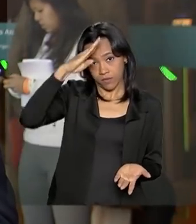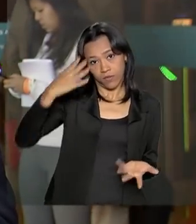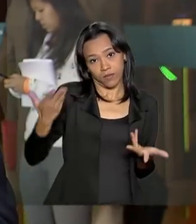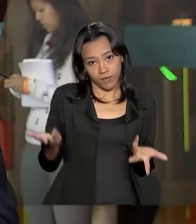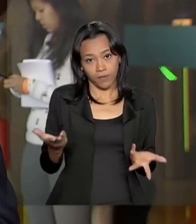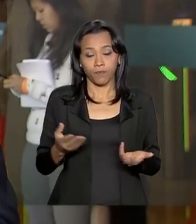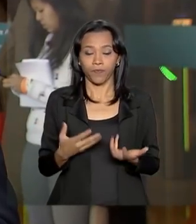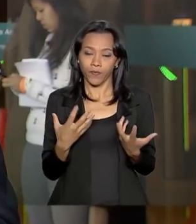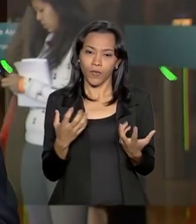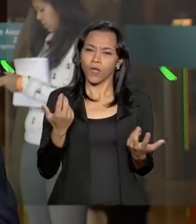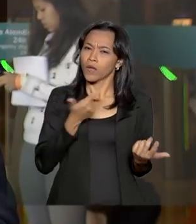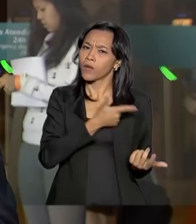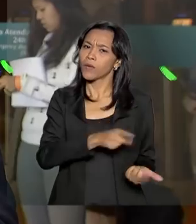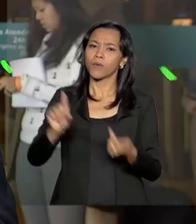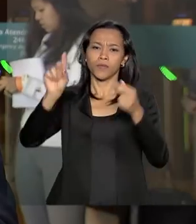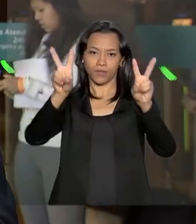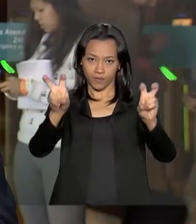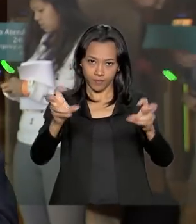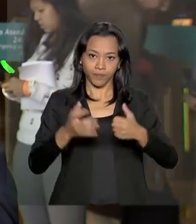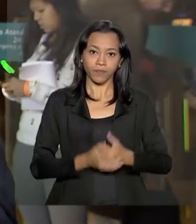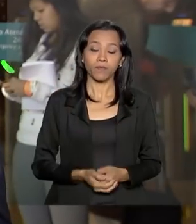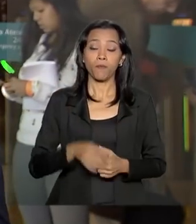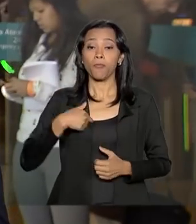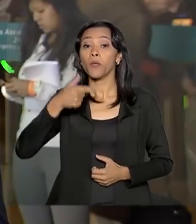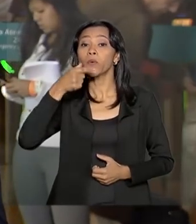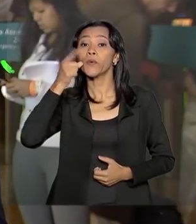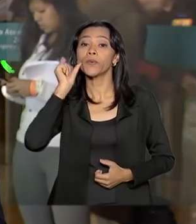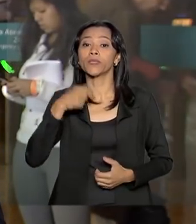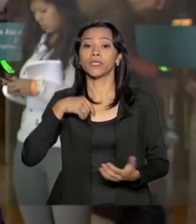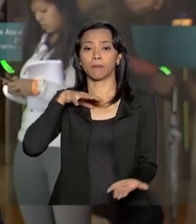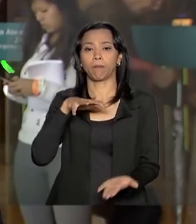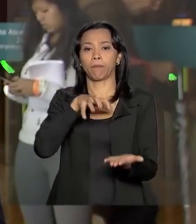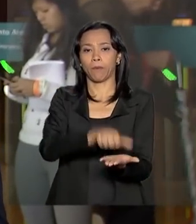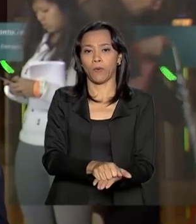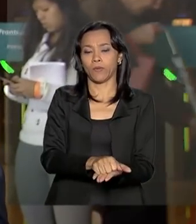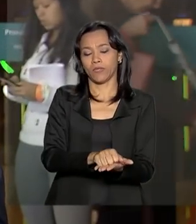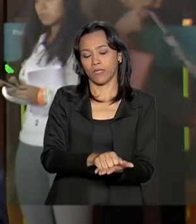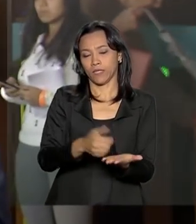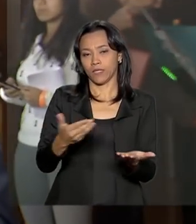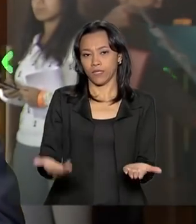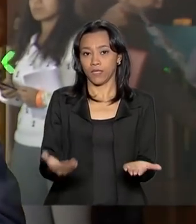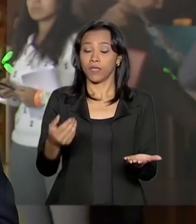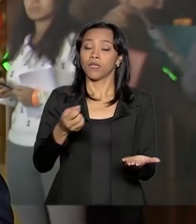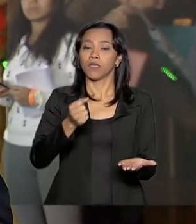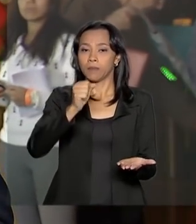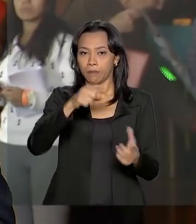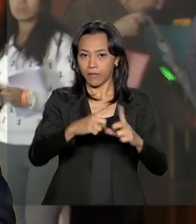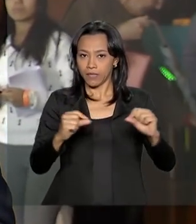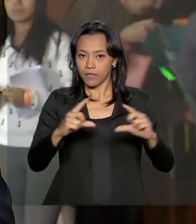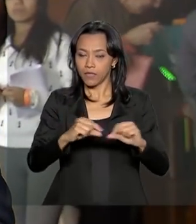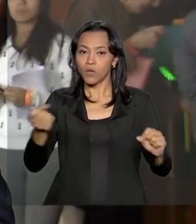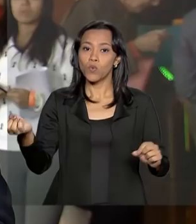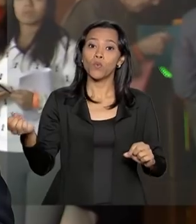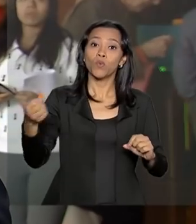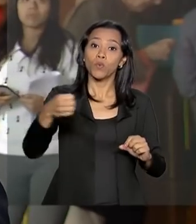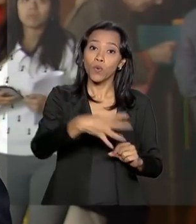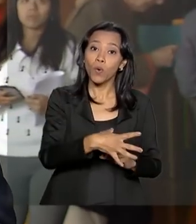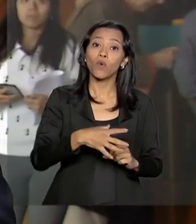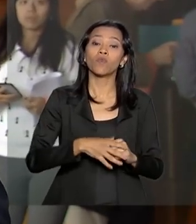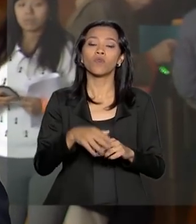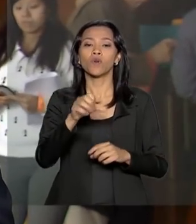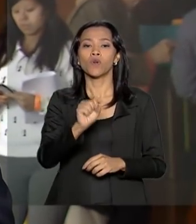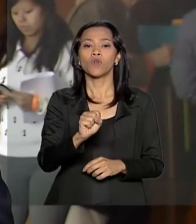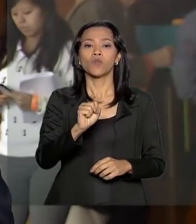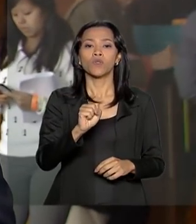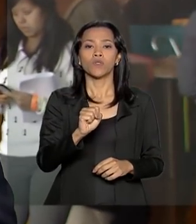Vamos mudar um pouquinho de assunto, porque ontem tomou posse em Brasília o novo superintendente da Polícia Rodoviária Federal.